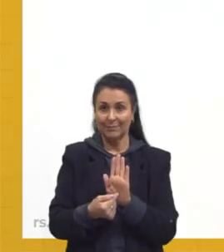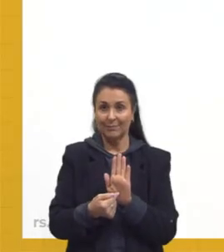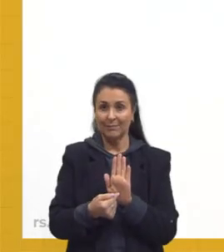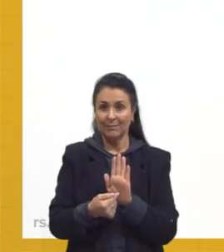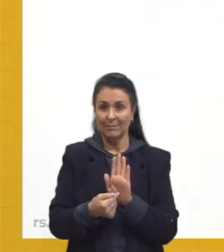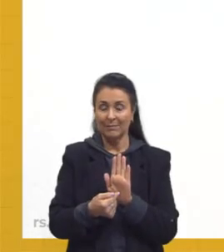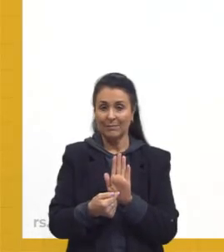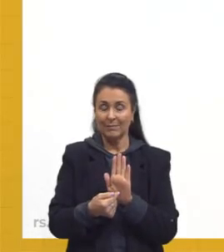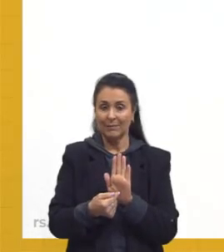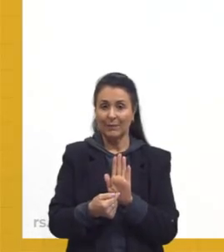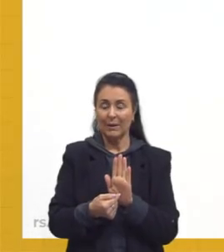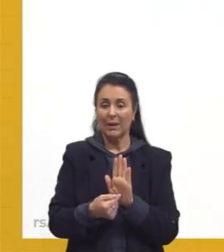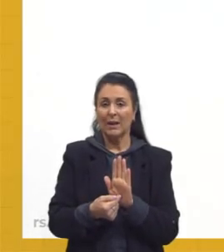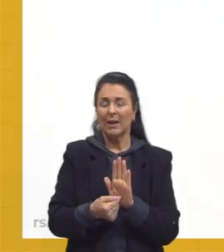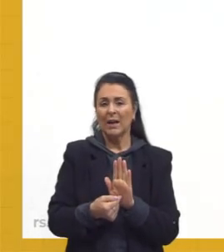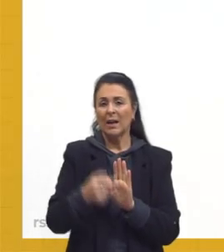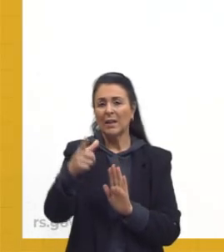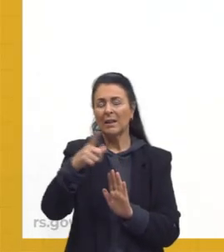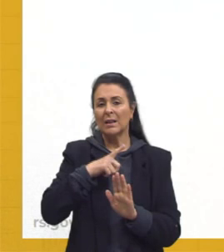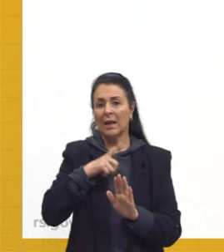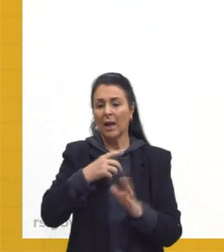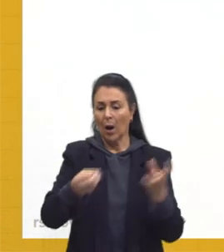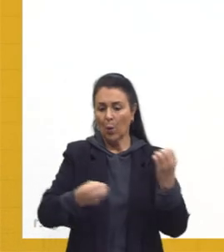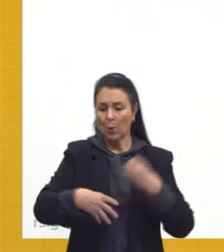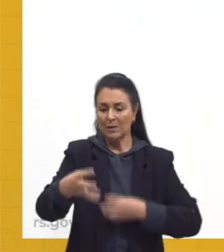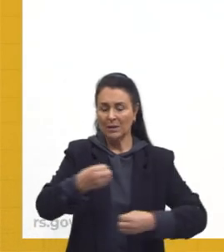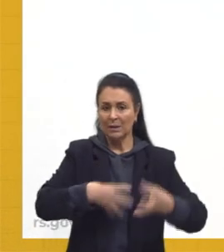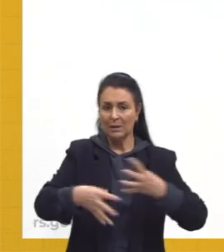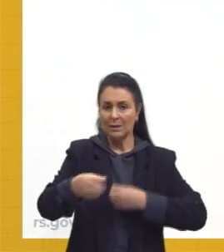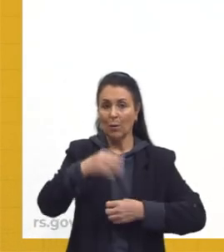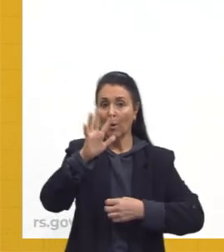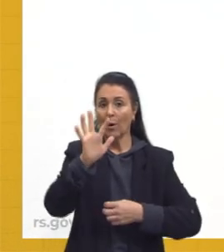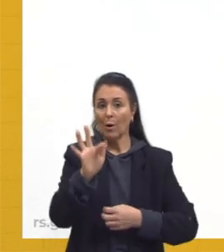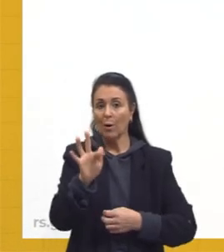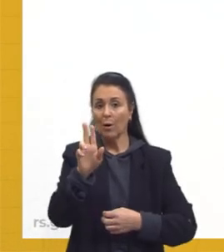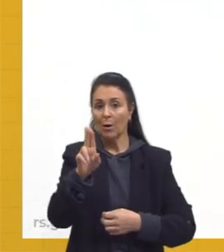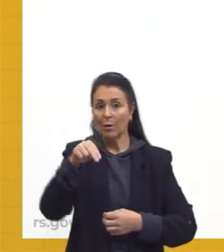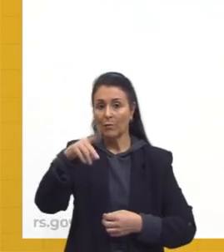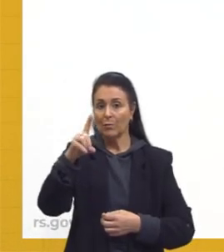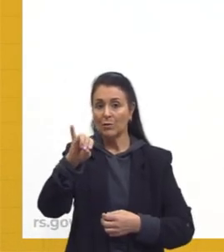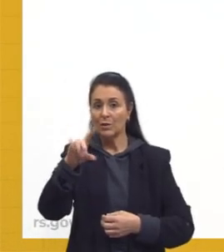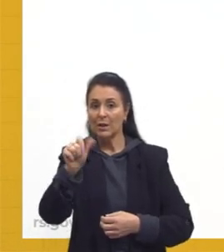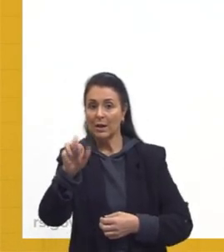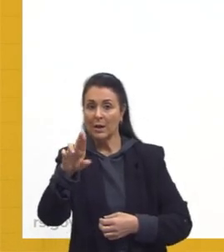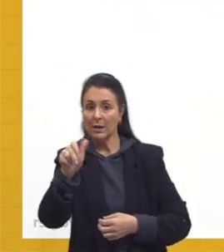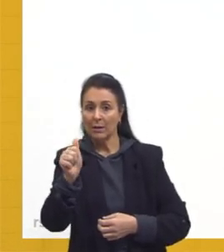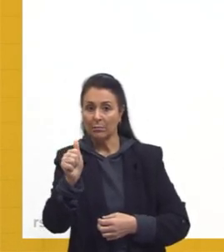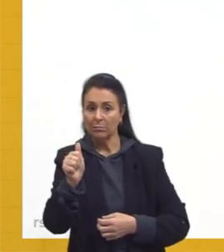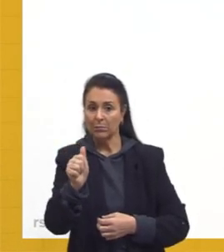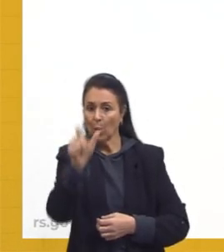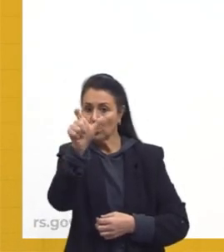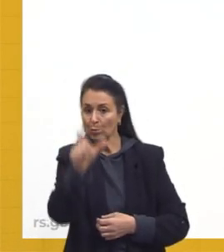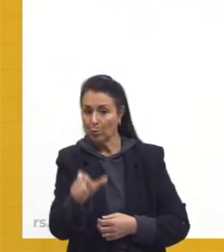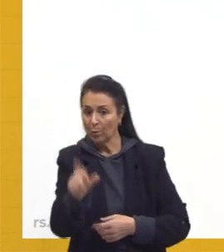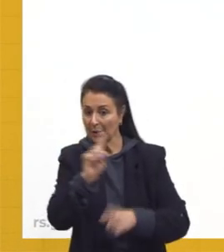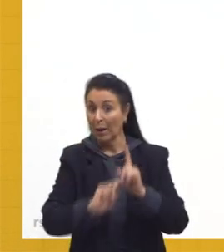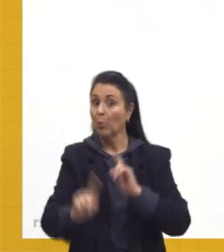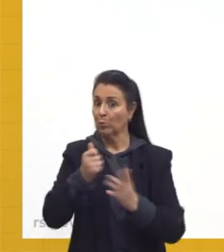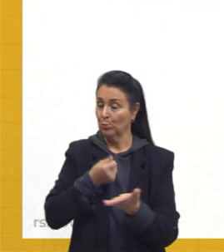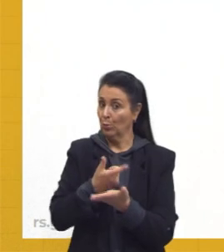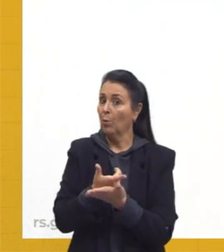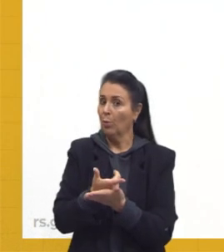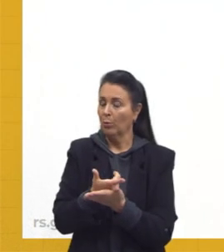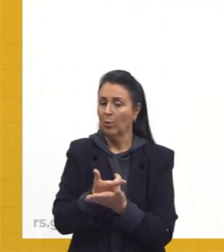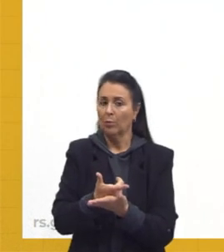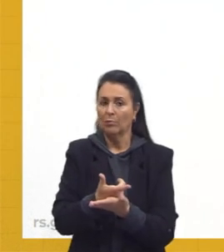E aqui nós temos justamente a concentração fundiária. Então as pessoas vão comprar esses homens, né? Vão ser poucos, eles vão comprar, vão ter